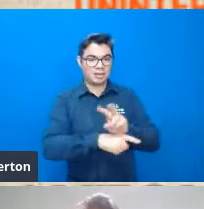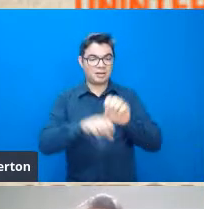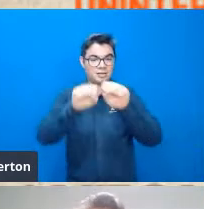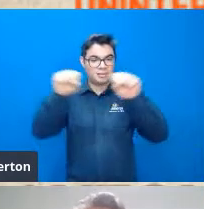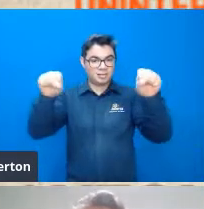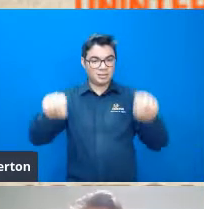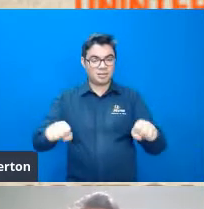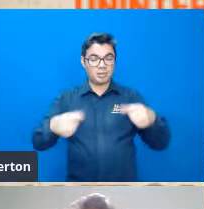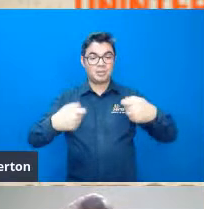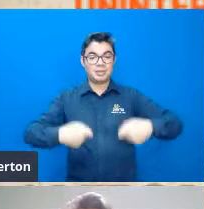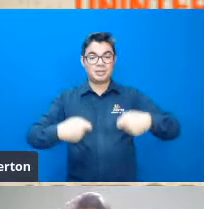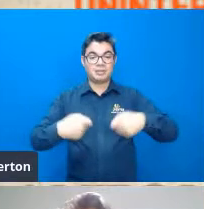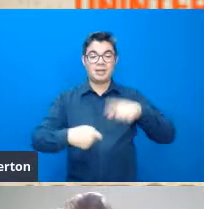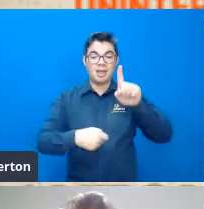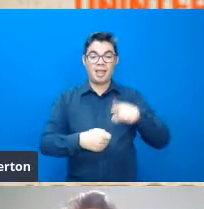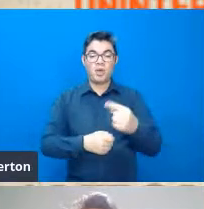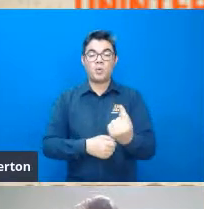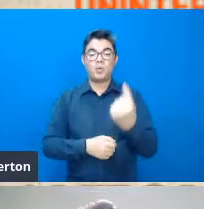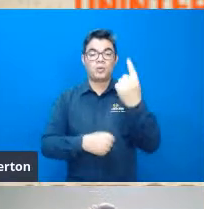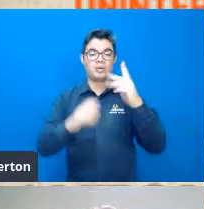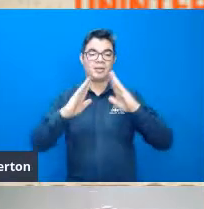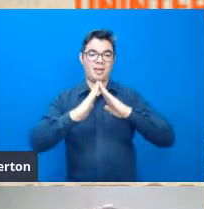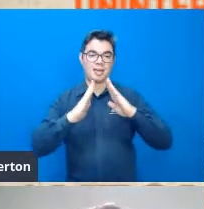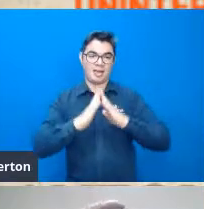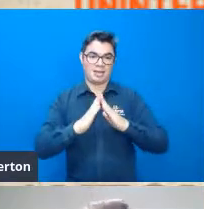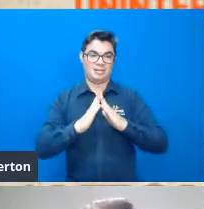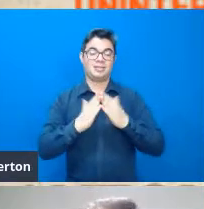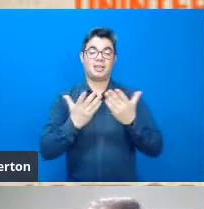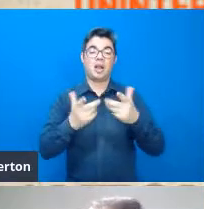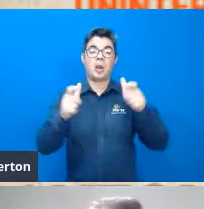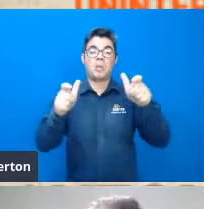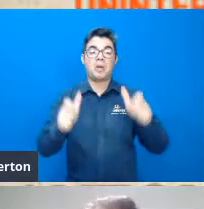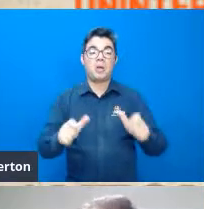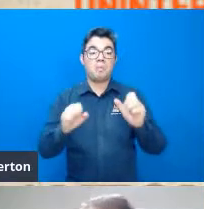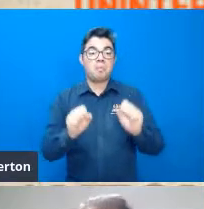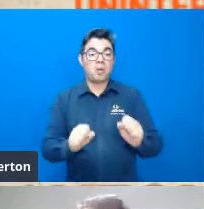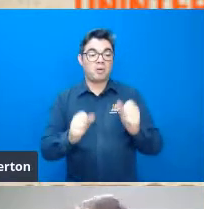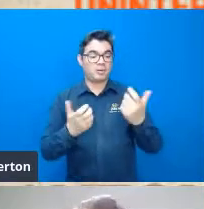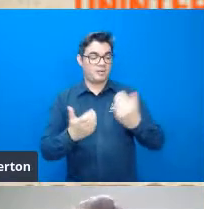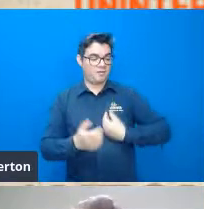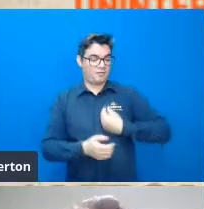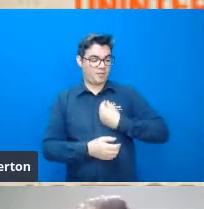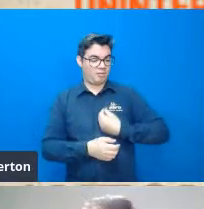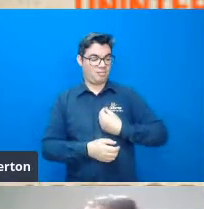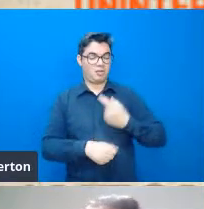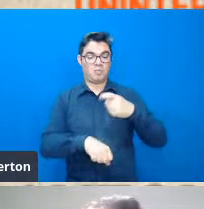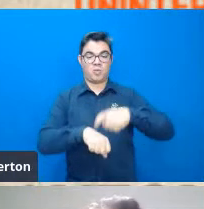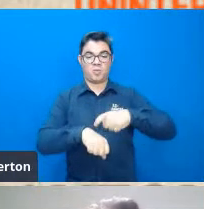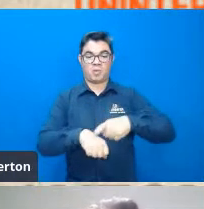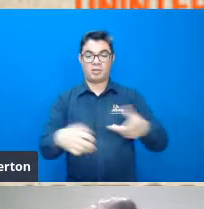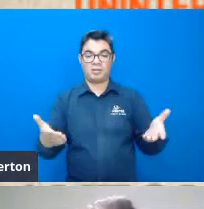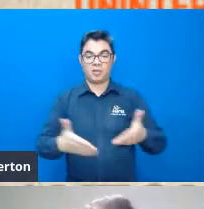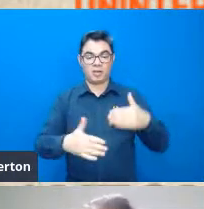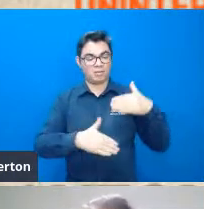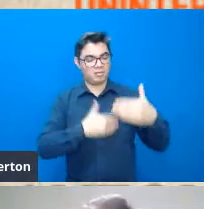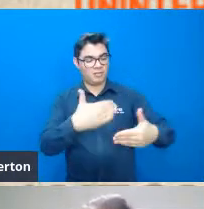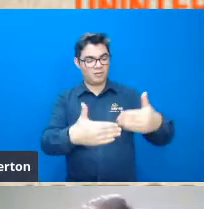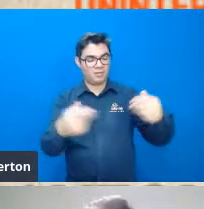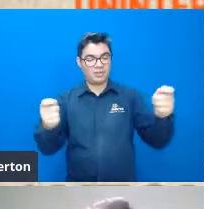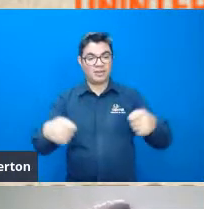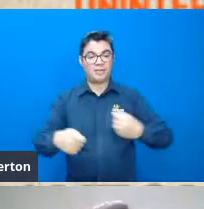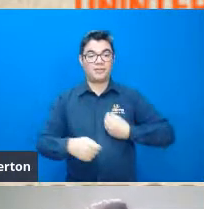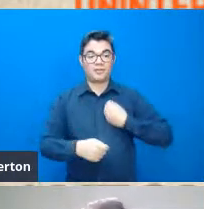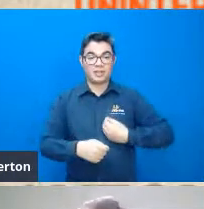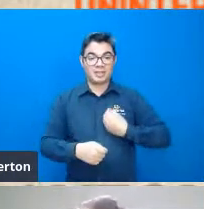nossa única casa que de verdade é o único local que nós temos até o momento para viver e desenvolver nossa